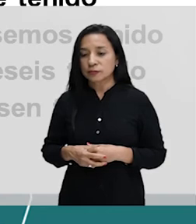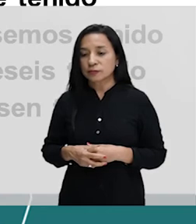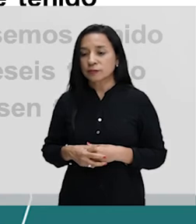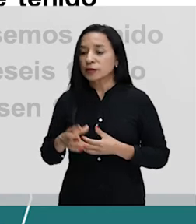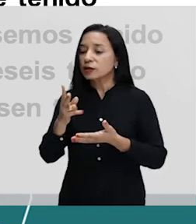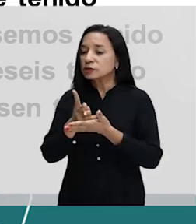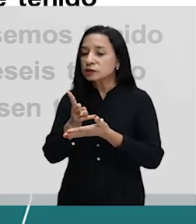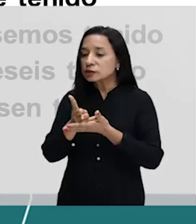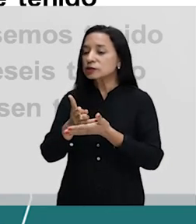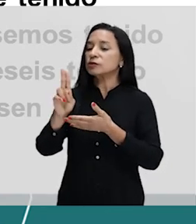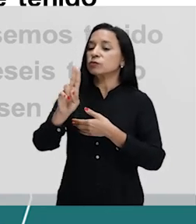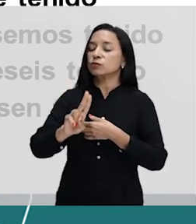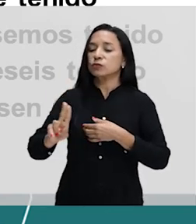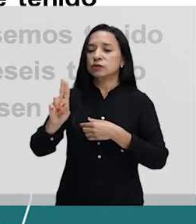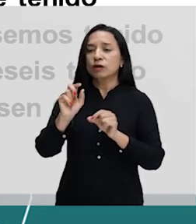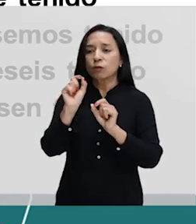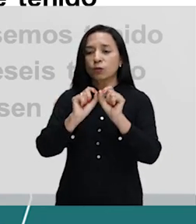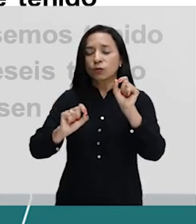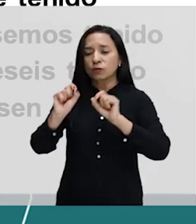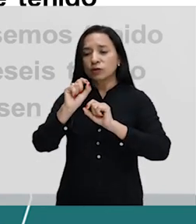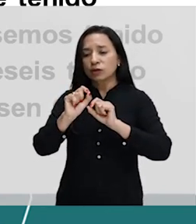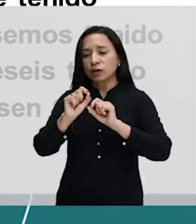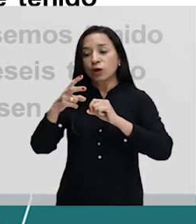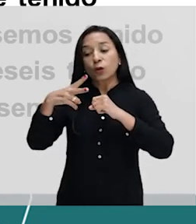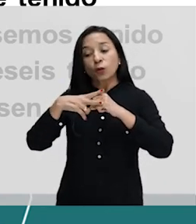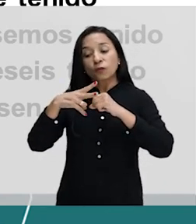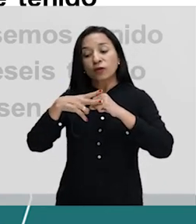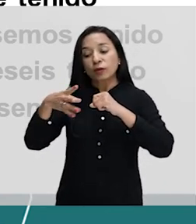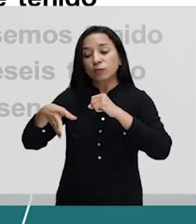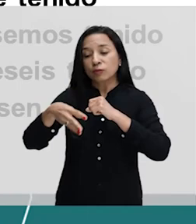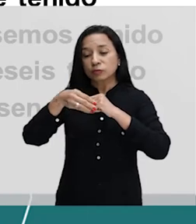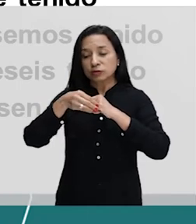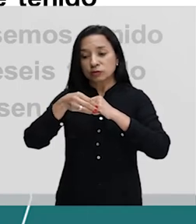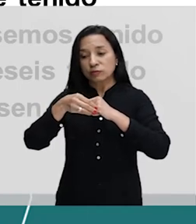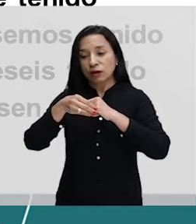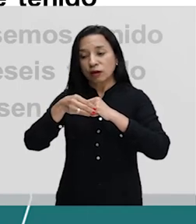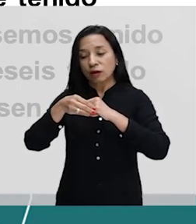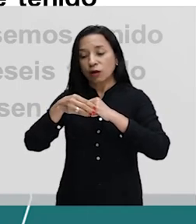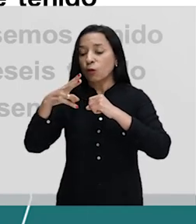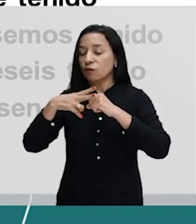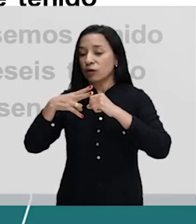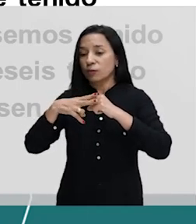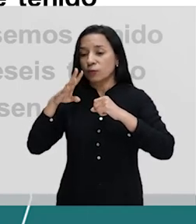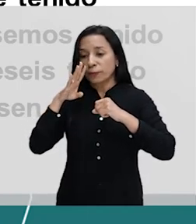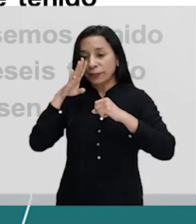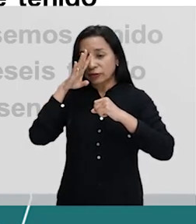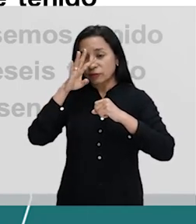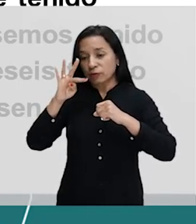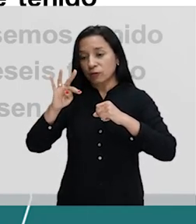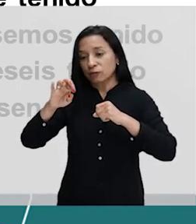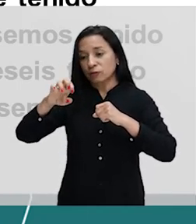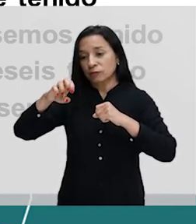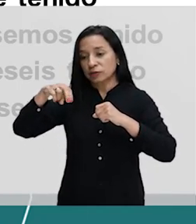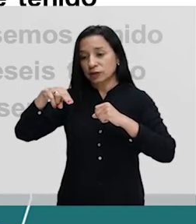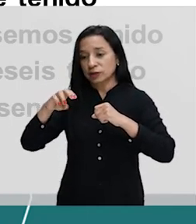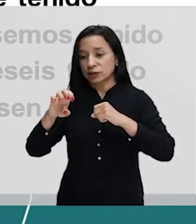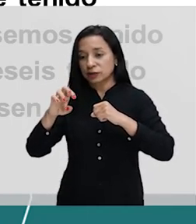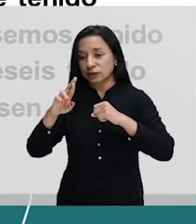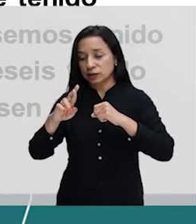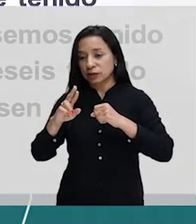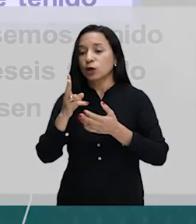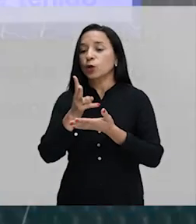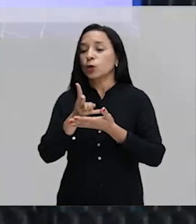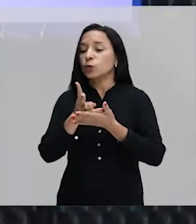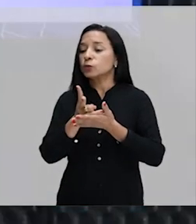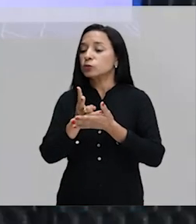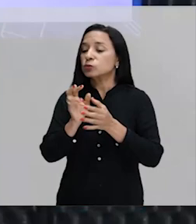sempre conjugar o que? o meu verbo auxiliar o meu verbo principal que é o verbo tener que nós estamos estudando vai permanecer na